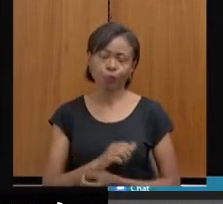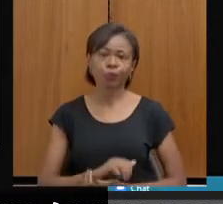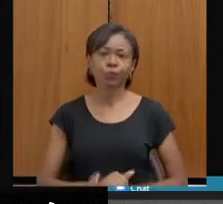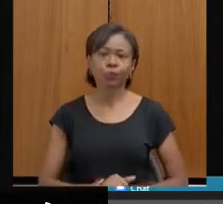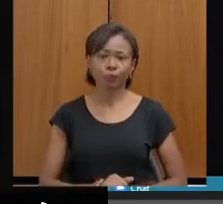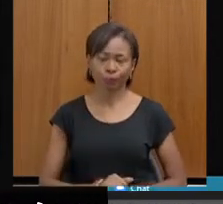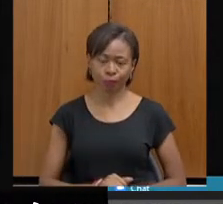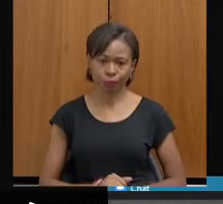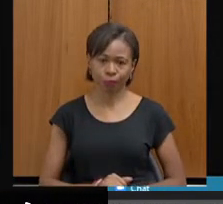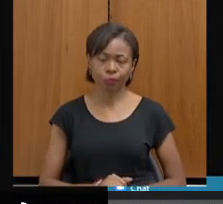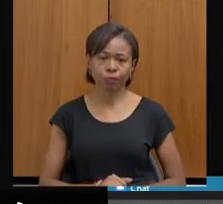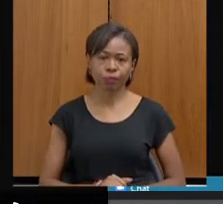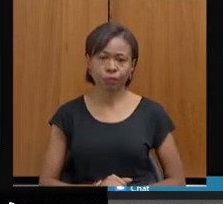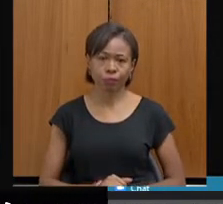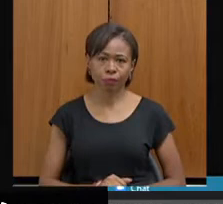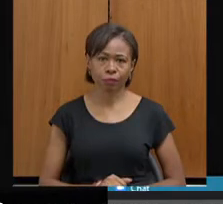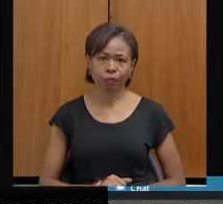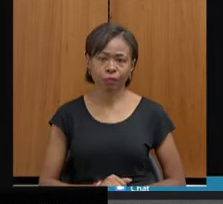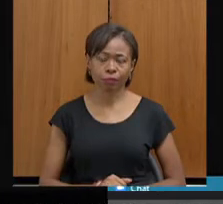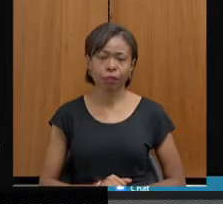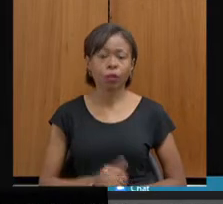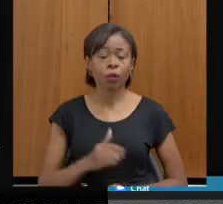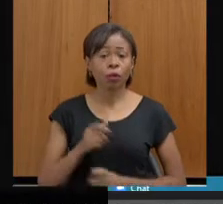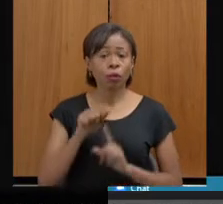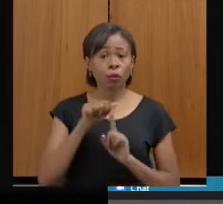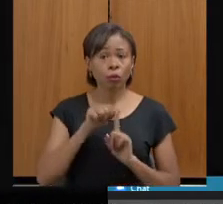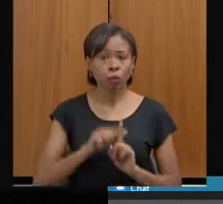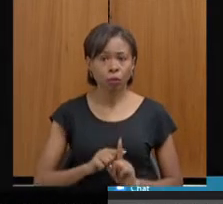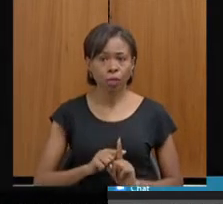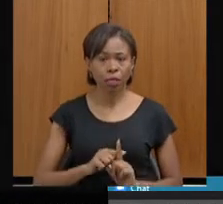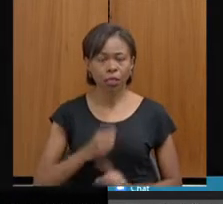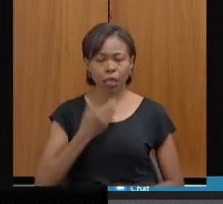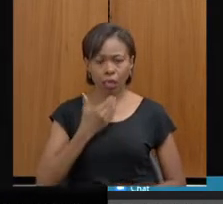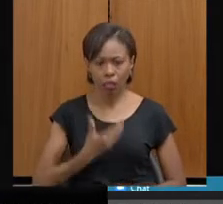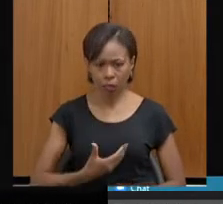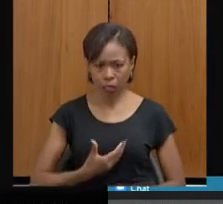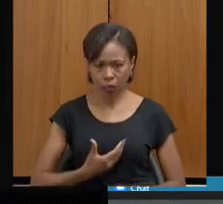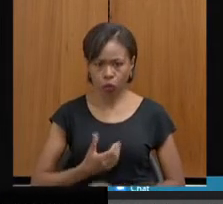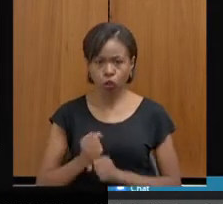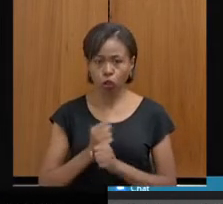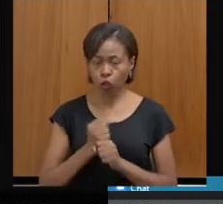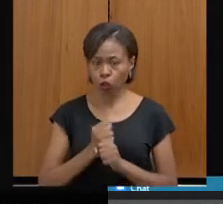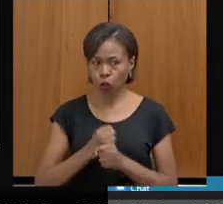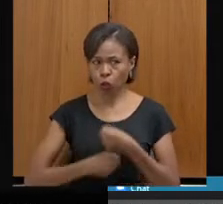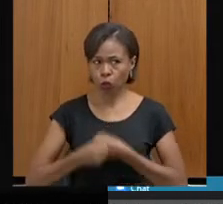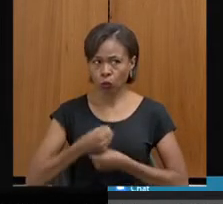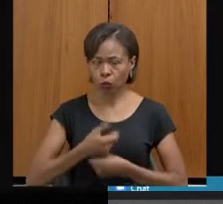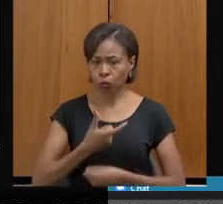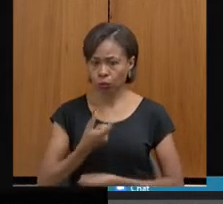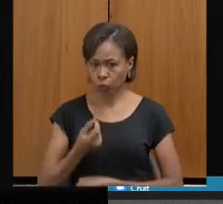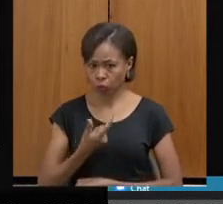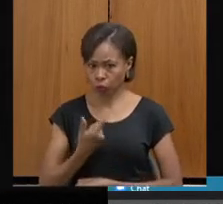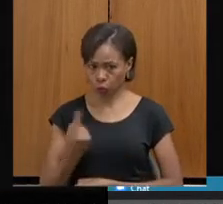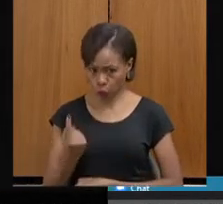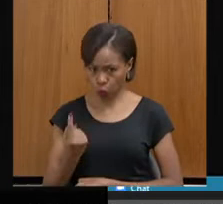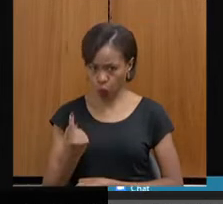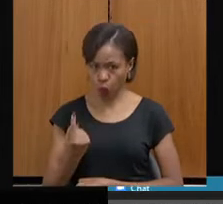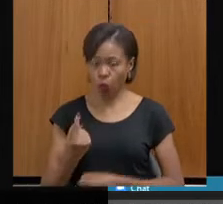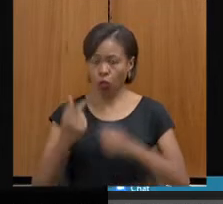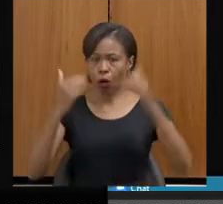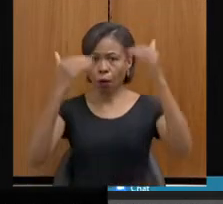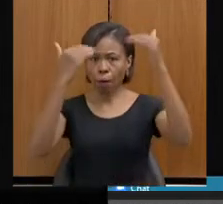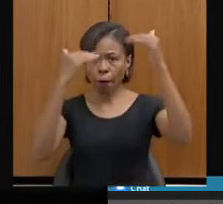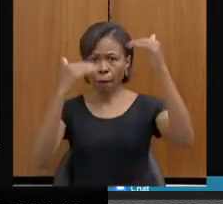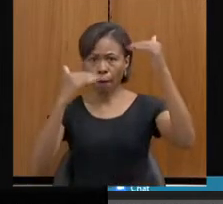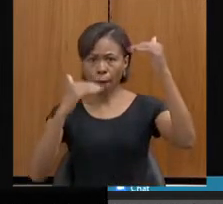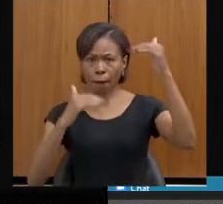Então, hoje não. Em dezembro de 2021, nós classificamos as nossas 69